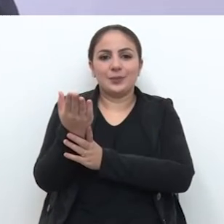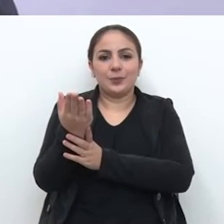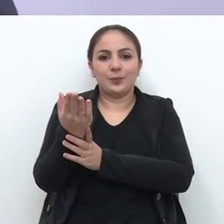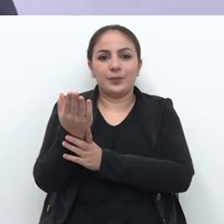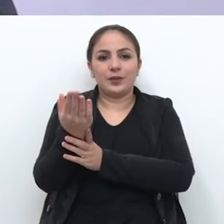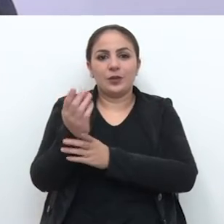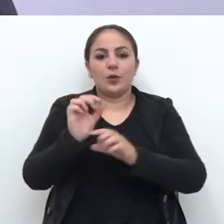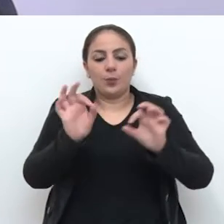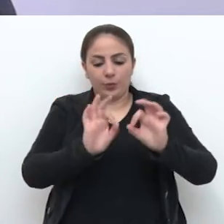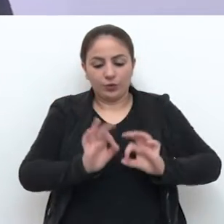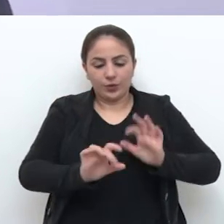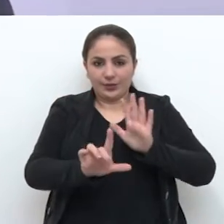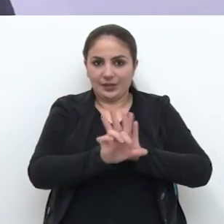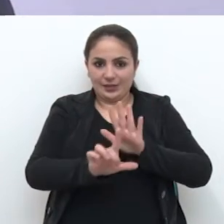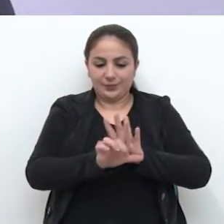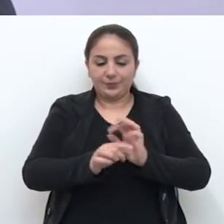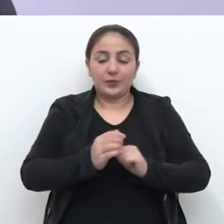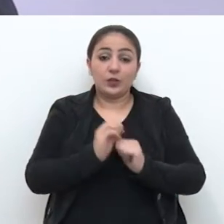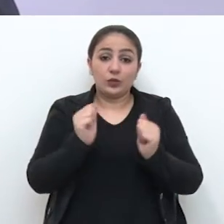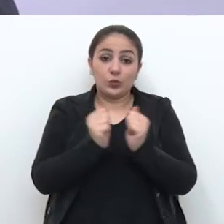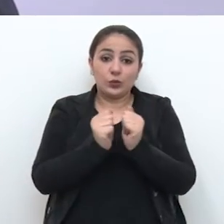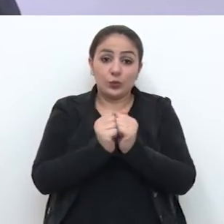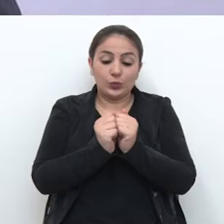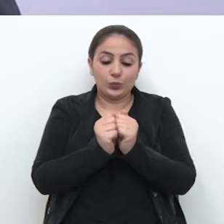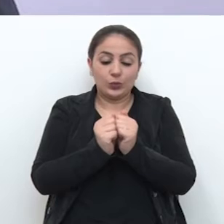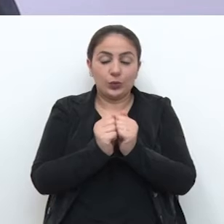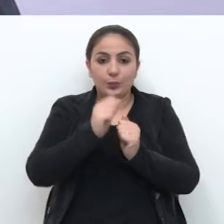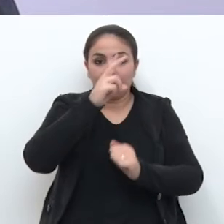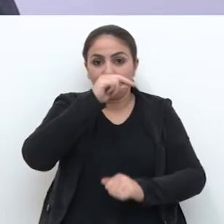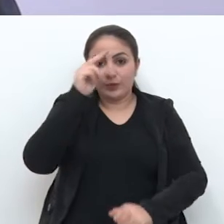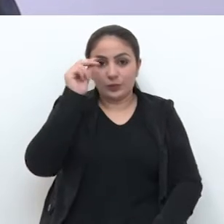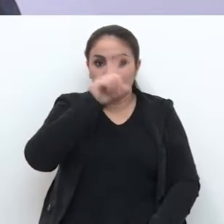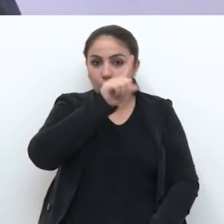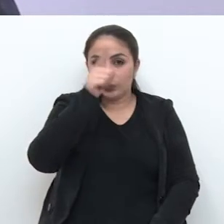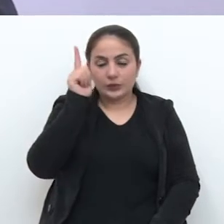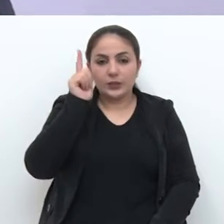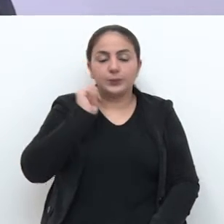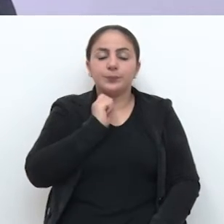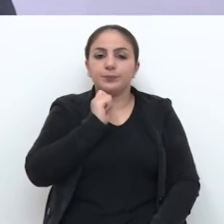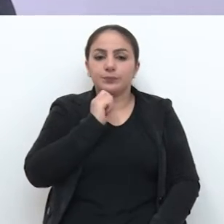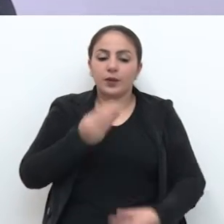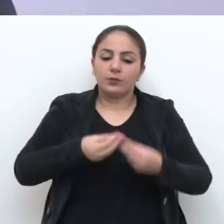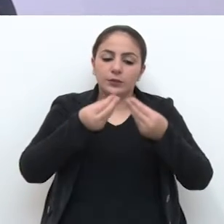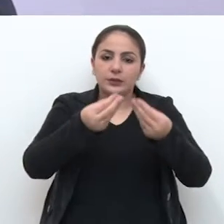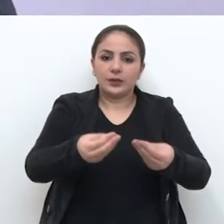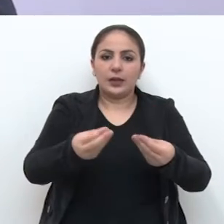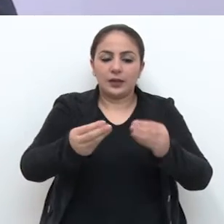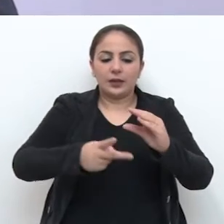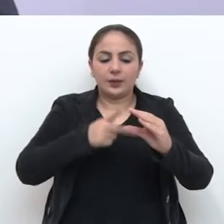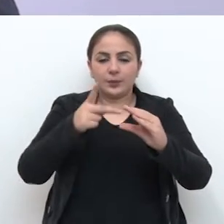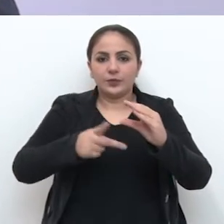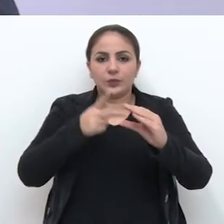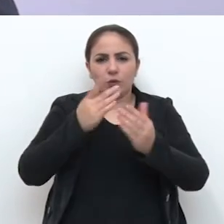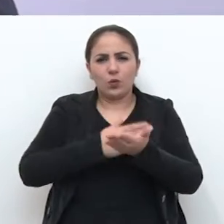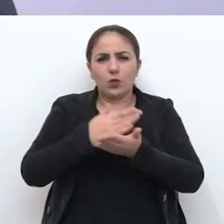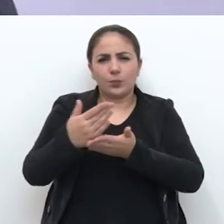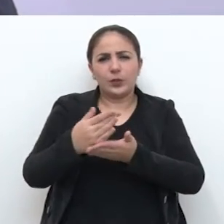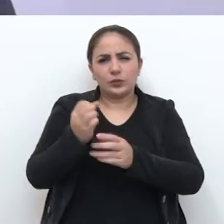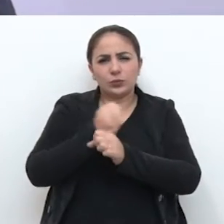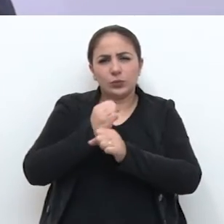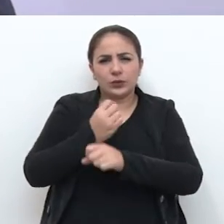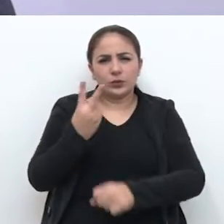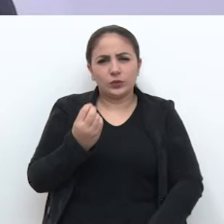esboço do projeto de lei, através do prefeito Luciano, foi encaminhado à Câmara de Vereadores, lá no começo de